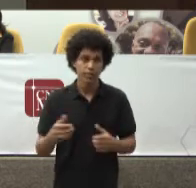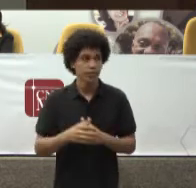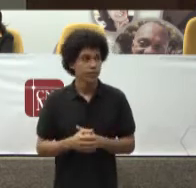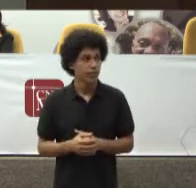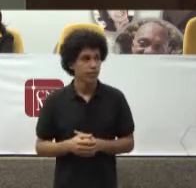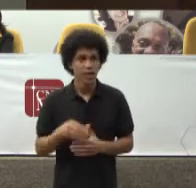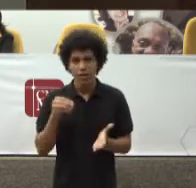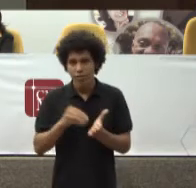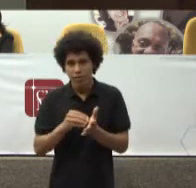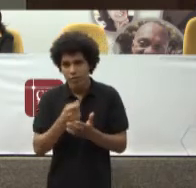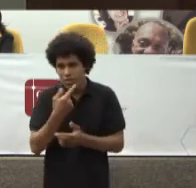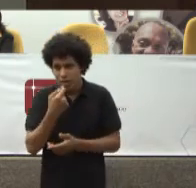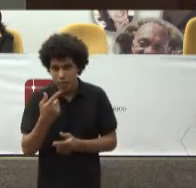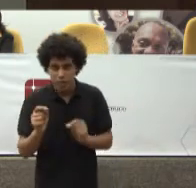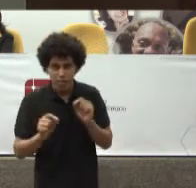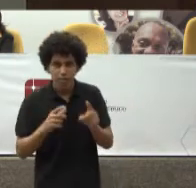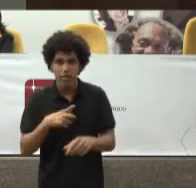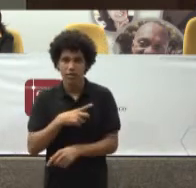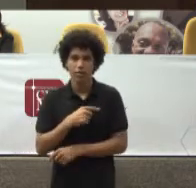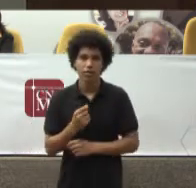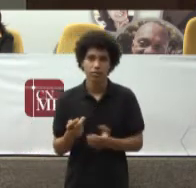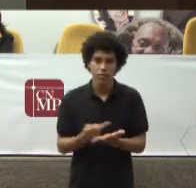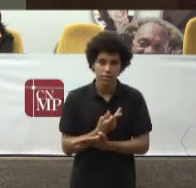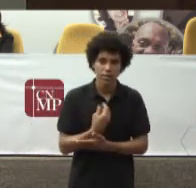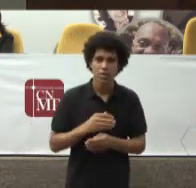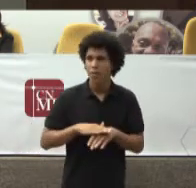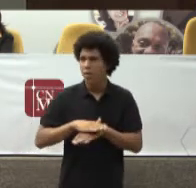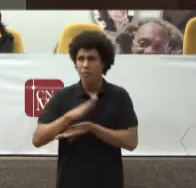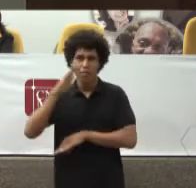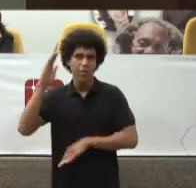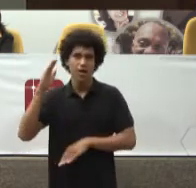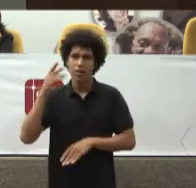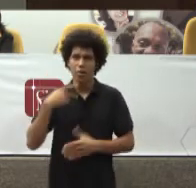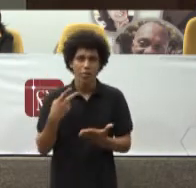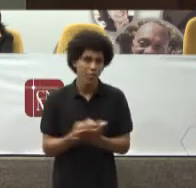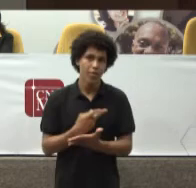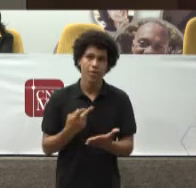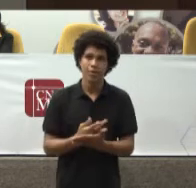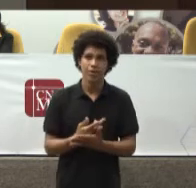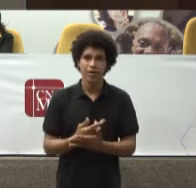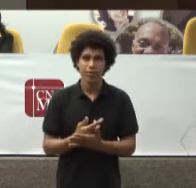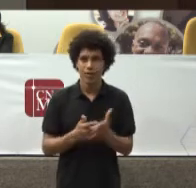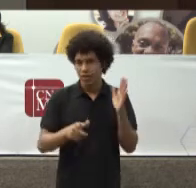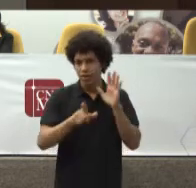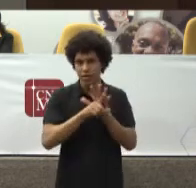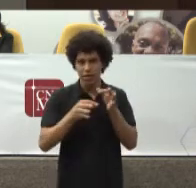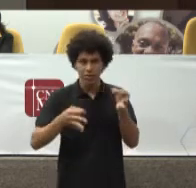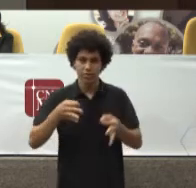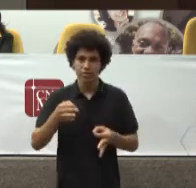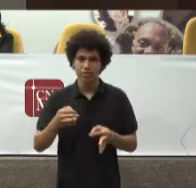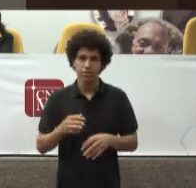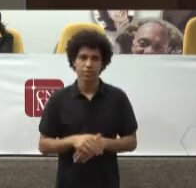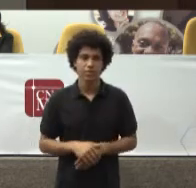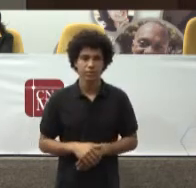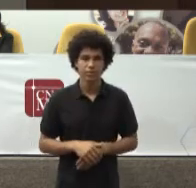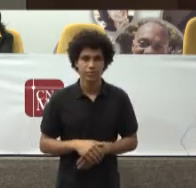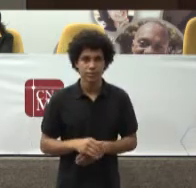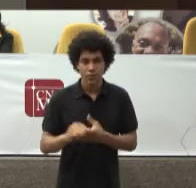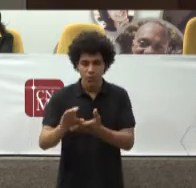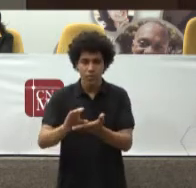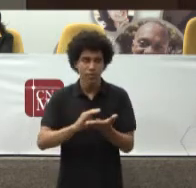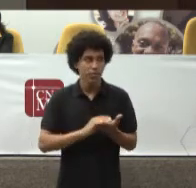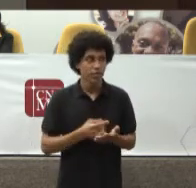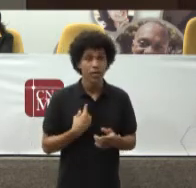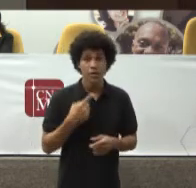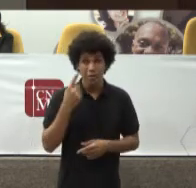Tem sido Talvez O maior vetor De judicialização Da saúde Nós vamos ver Na próxima lâmina Que nós temos